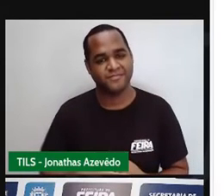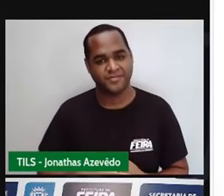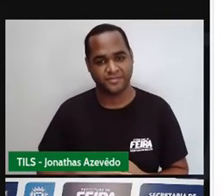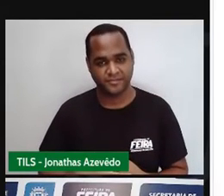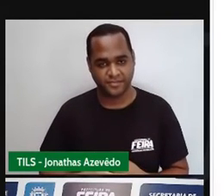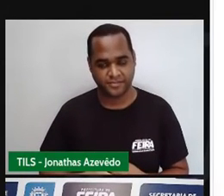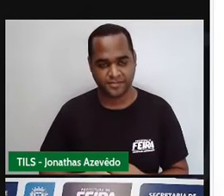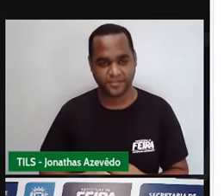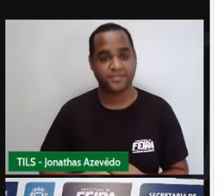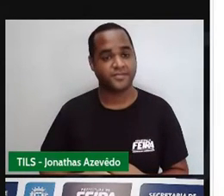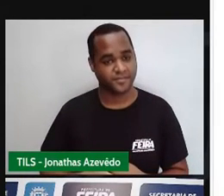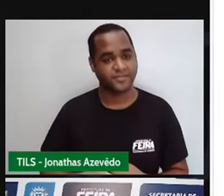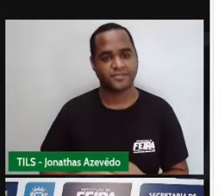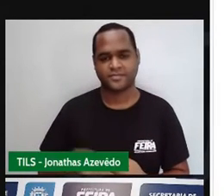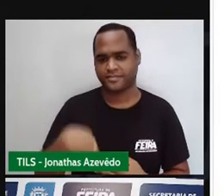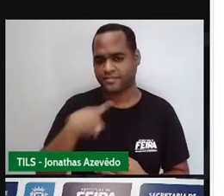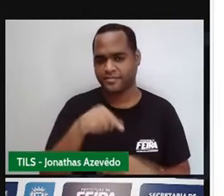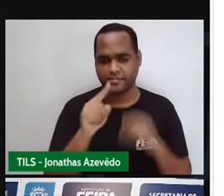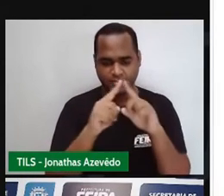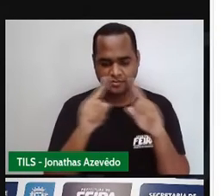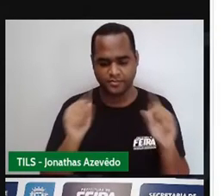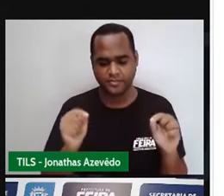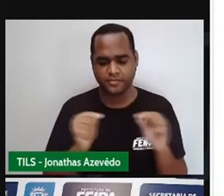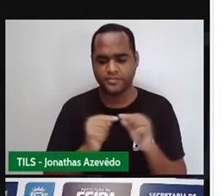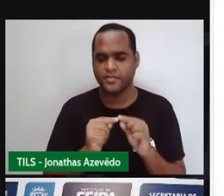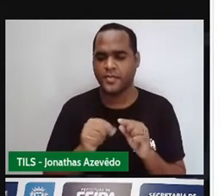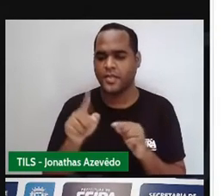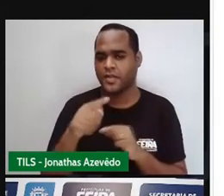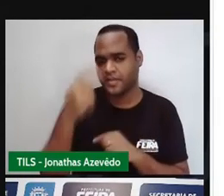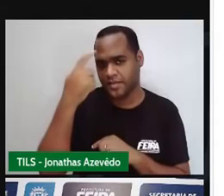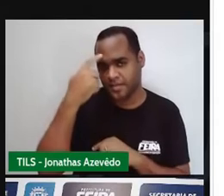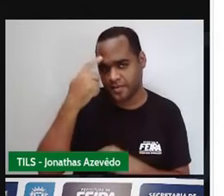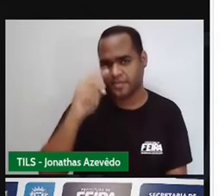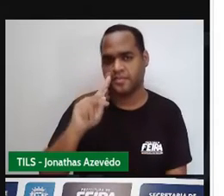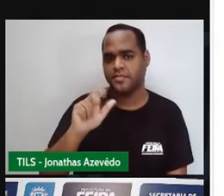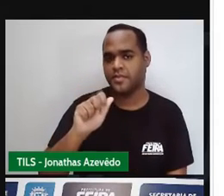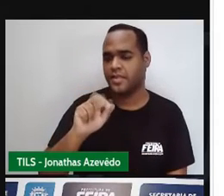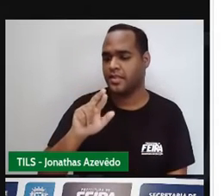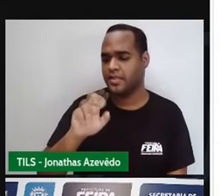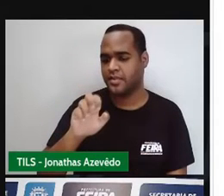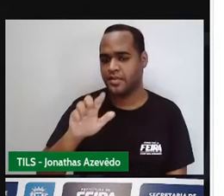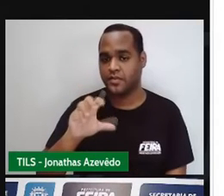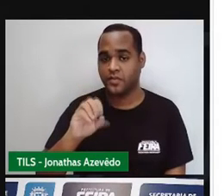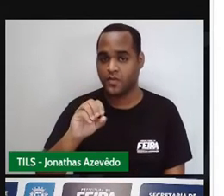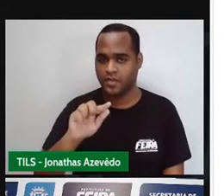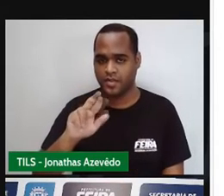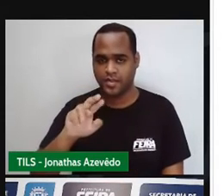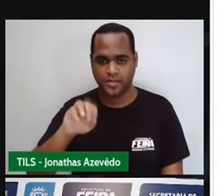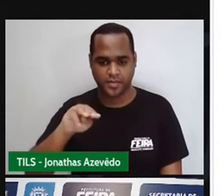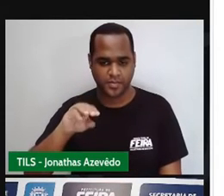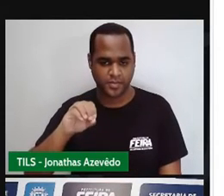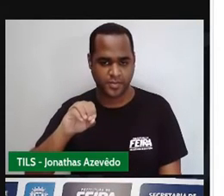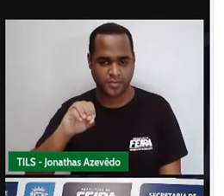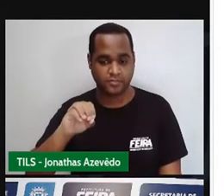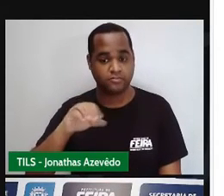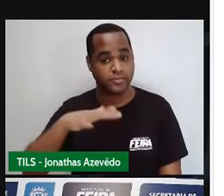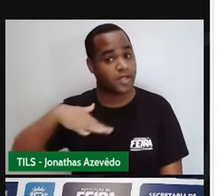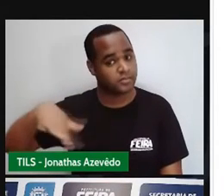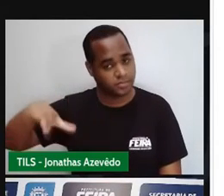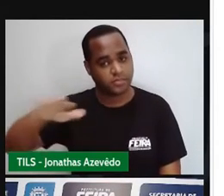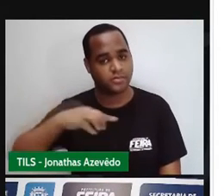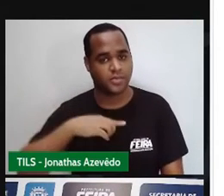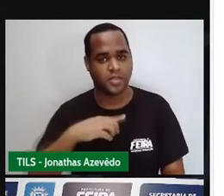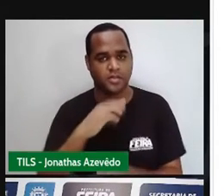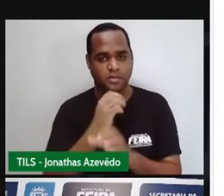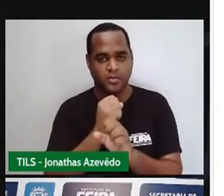A gente tá falando de retângulo, mas a gente pode pensar nos paralelogramos de uma forma geral. pra chegar na área de um